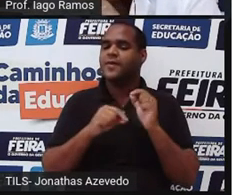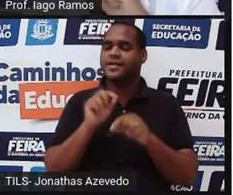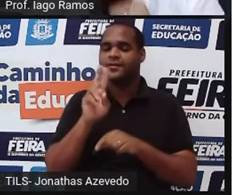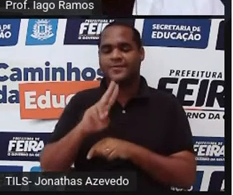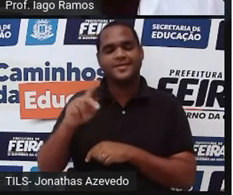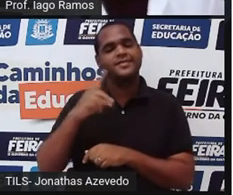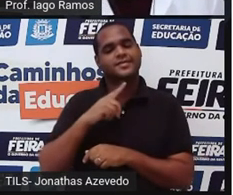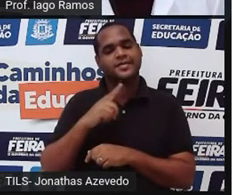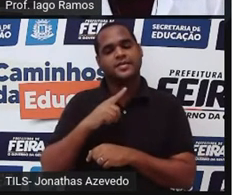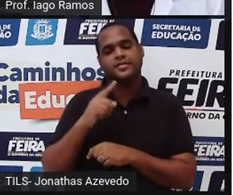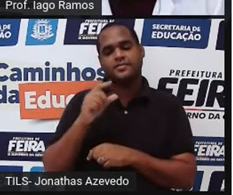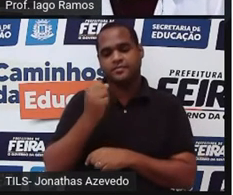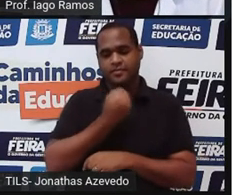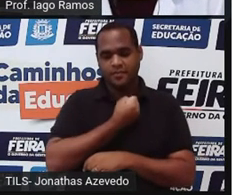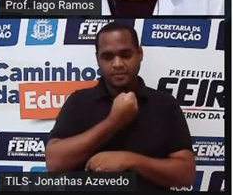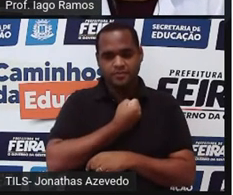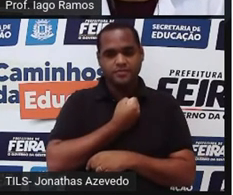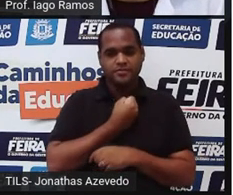esses números.